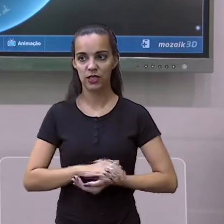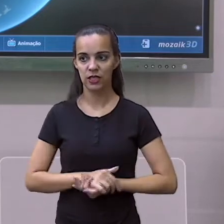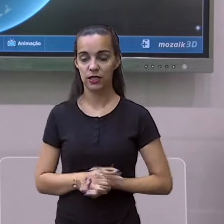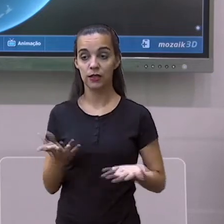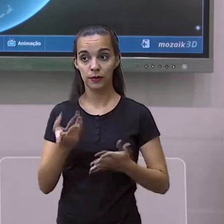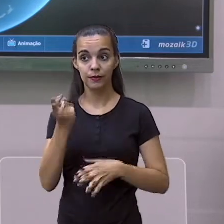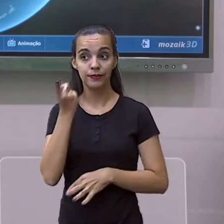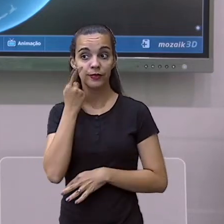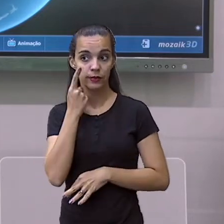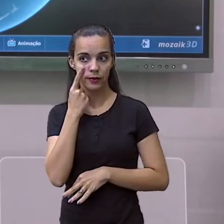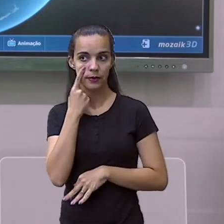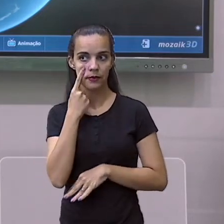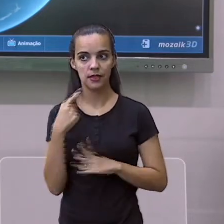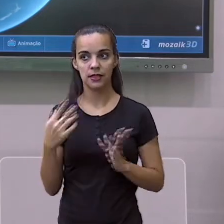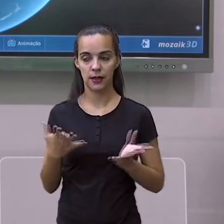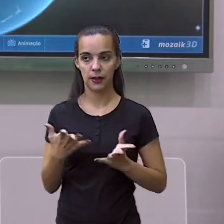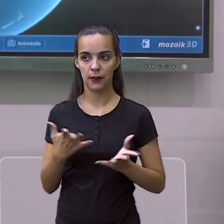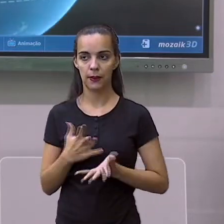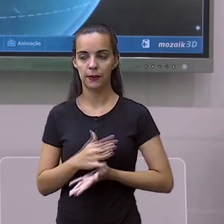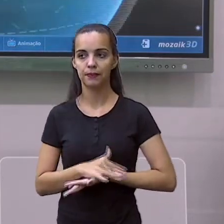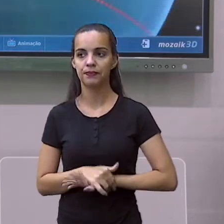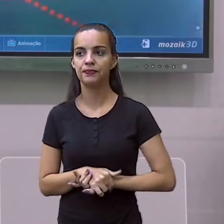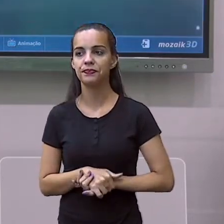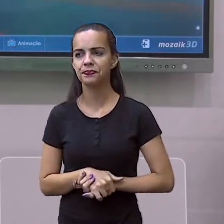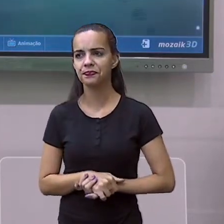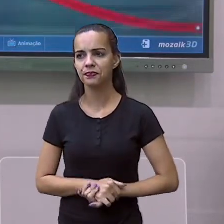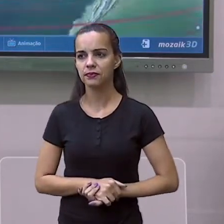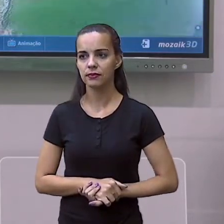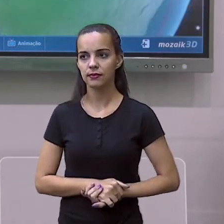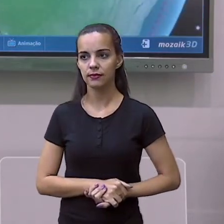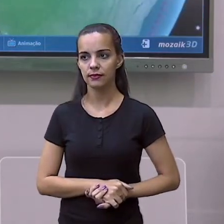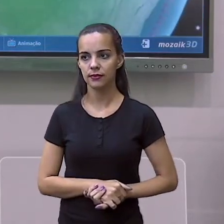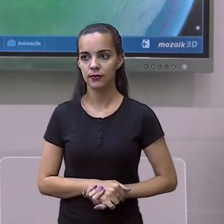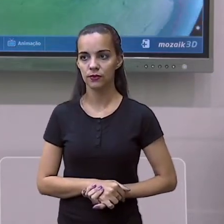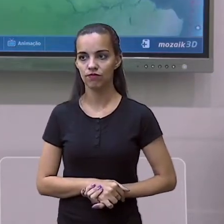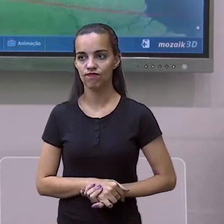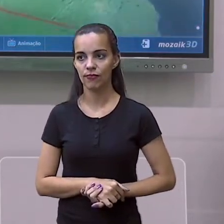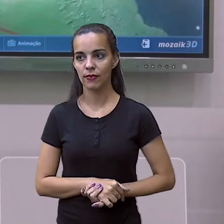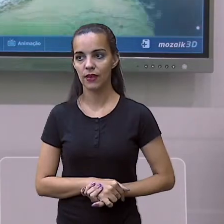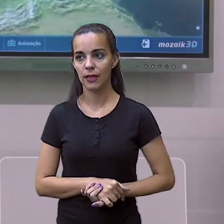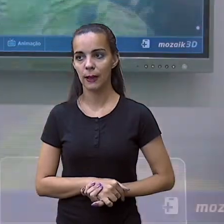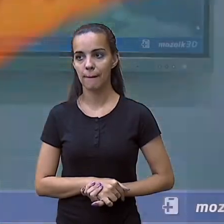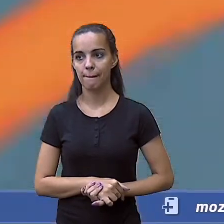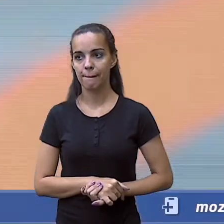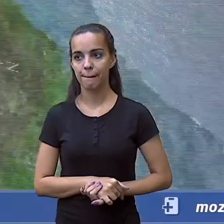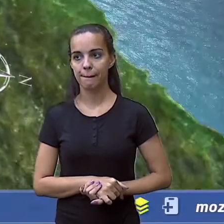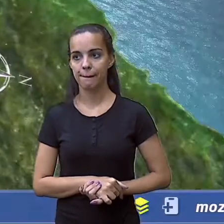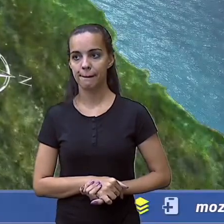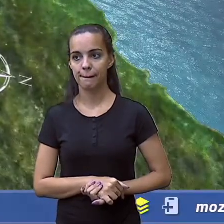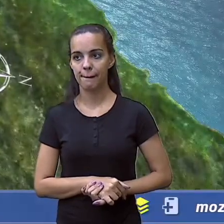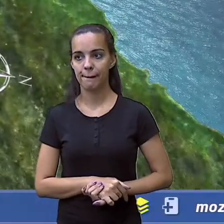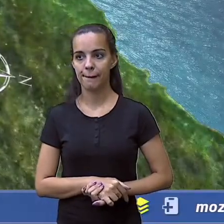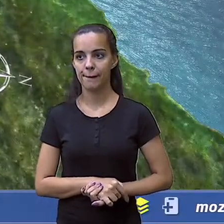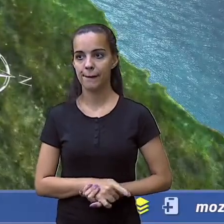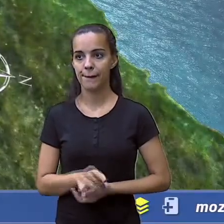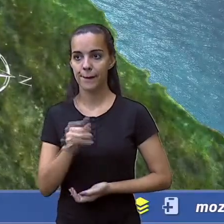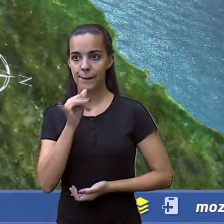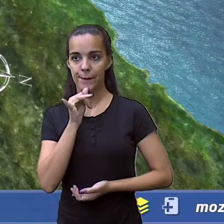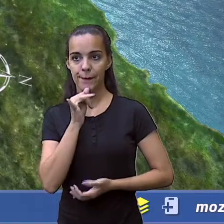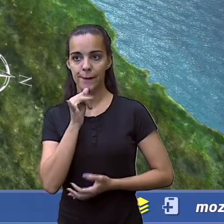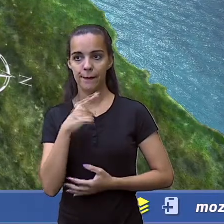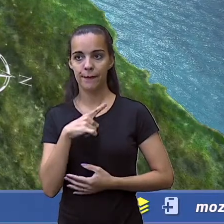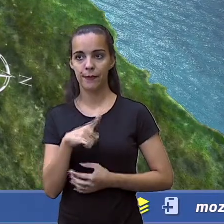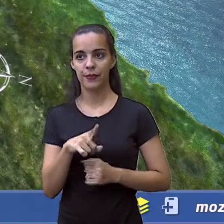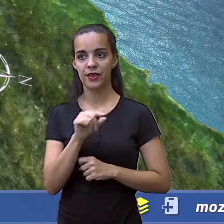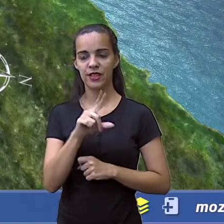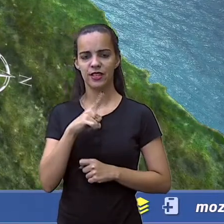vamos ver um pouquinho sobre o Canal do Panamá. Então, a importância dele é